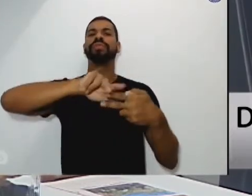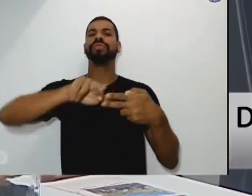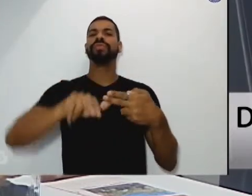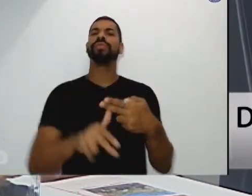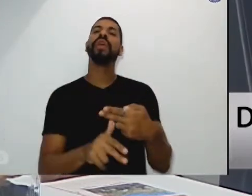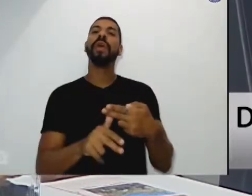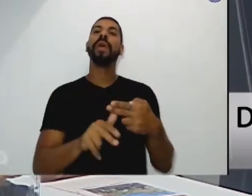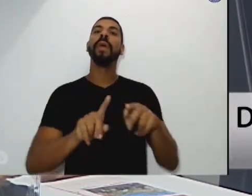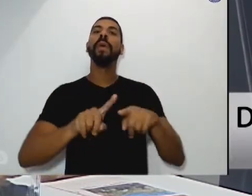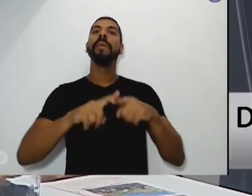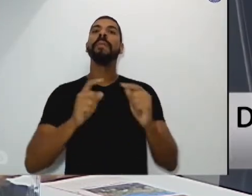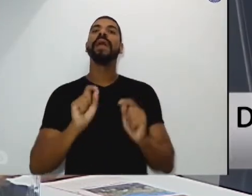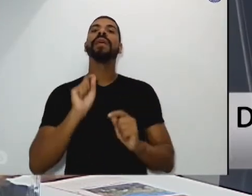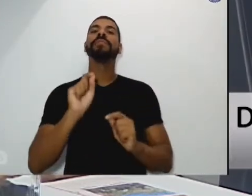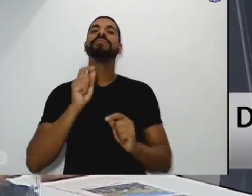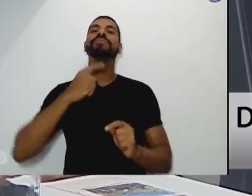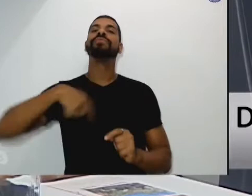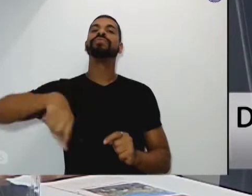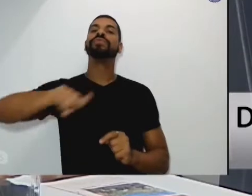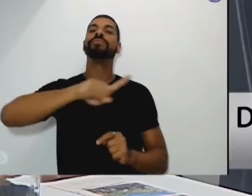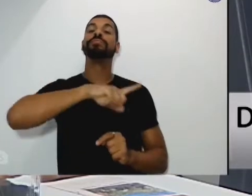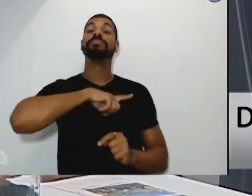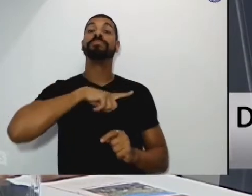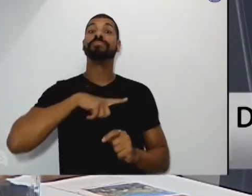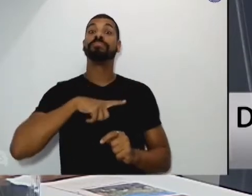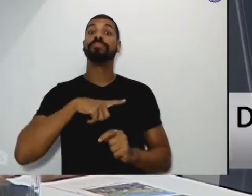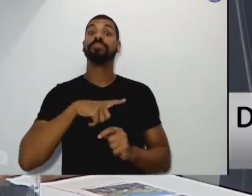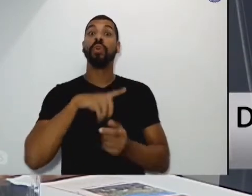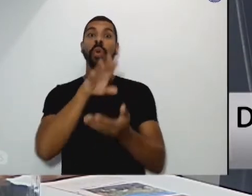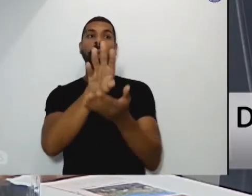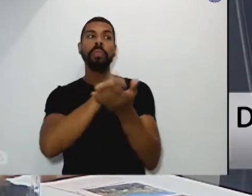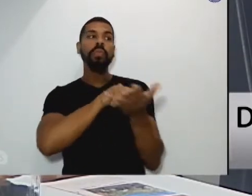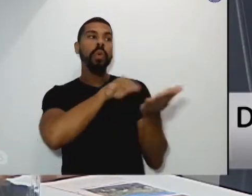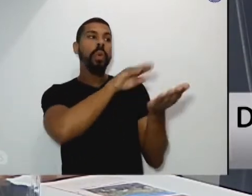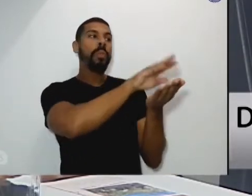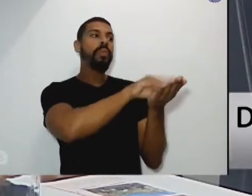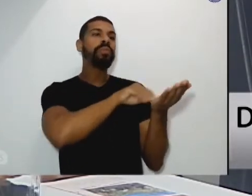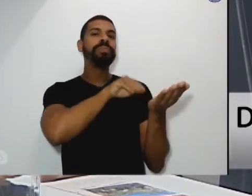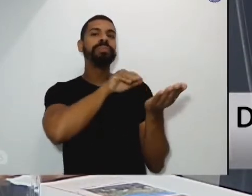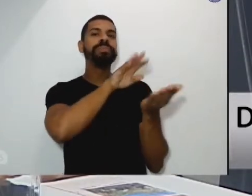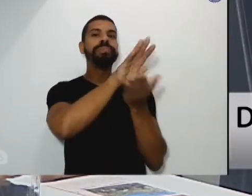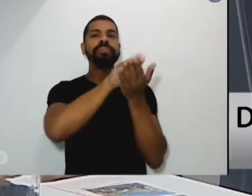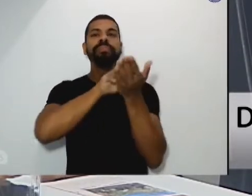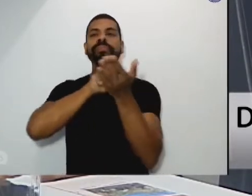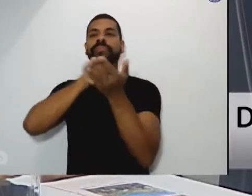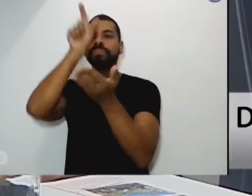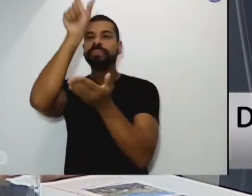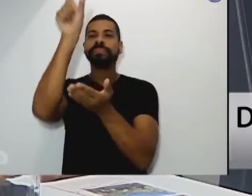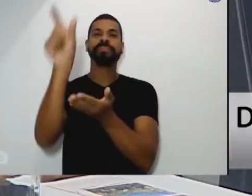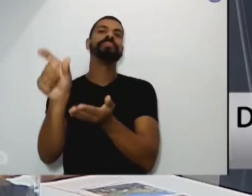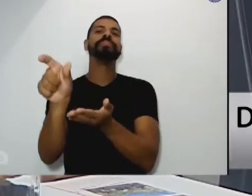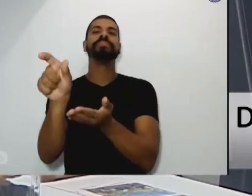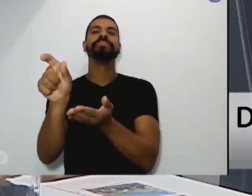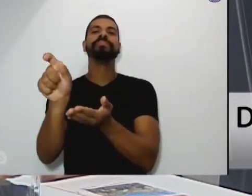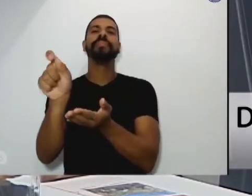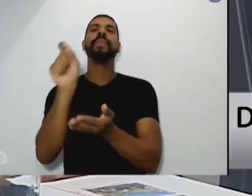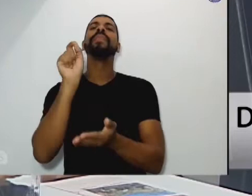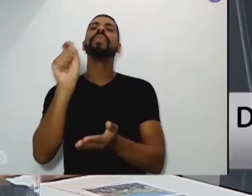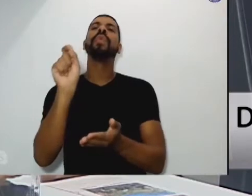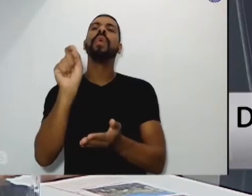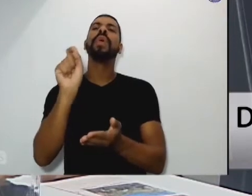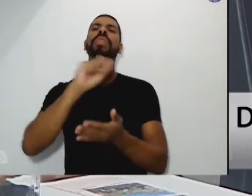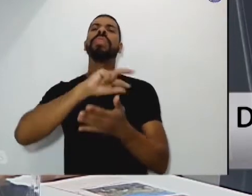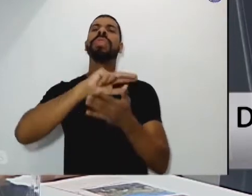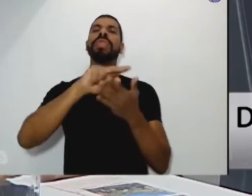se nos dispusermos a imitar o bom samaritano. Esta parábola que tanto nos